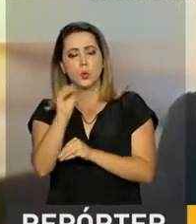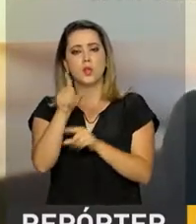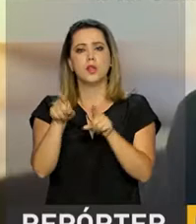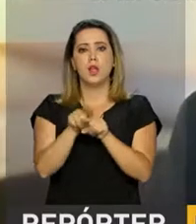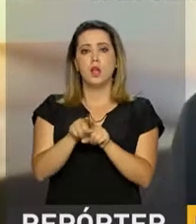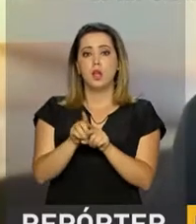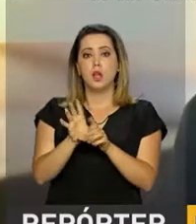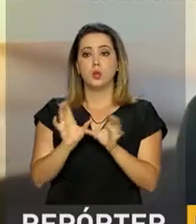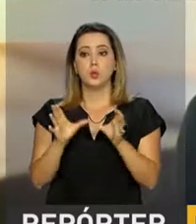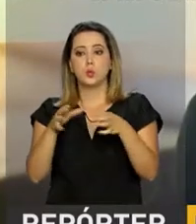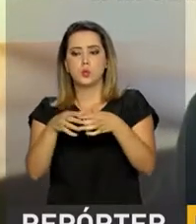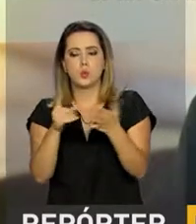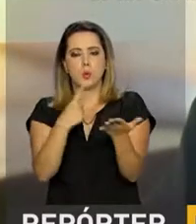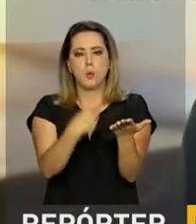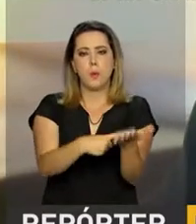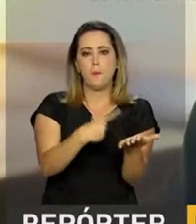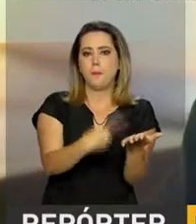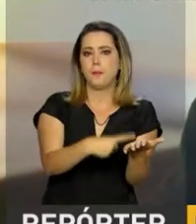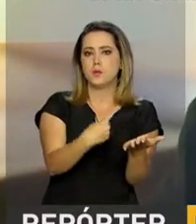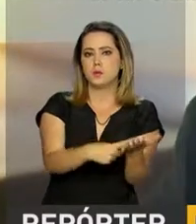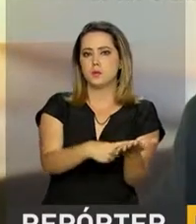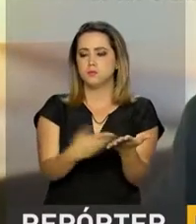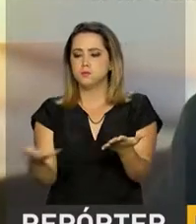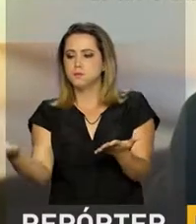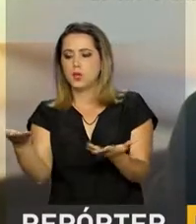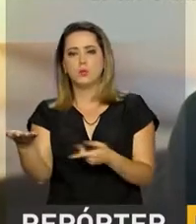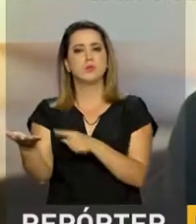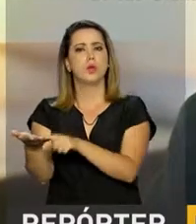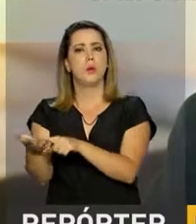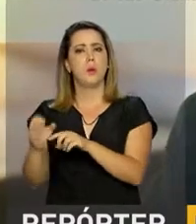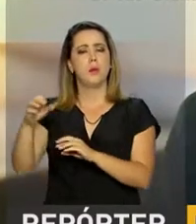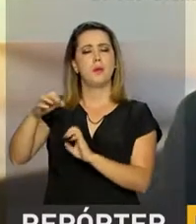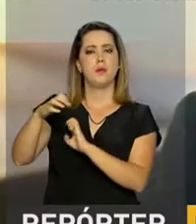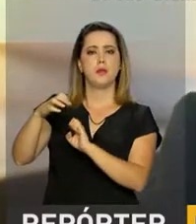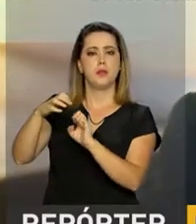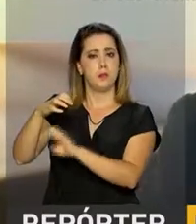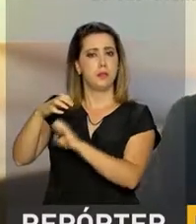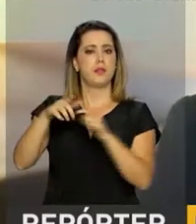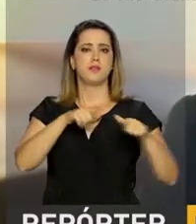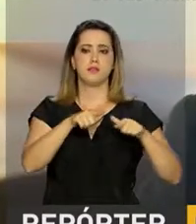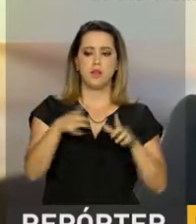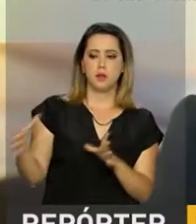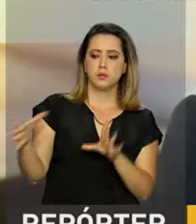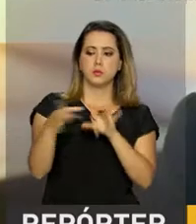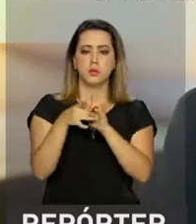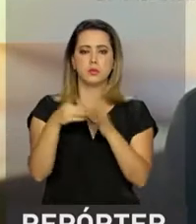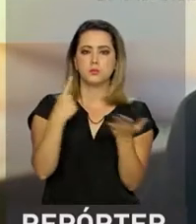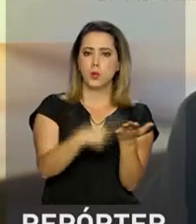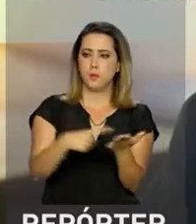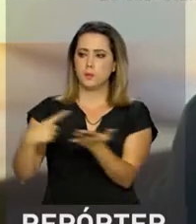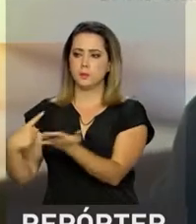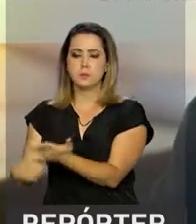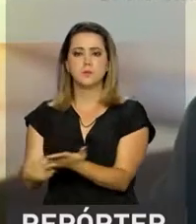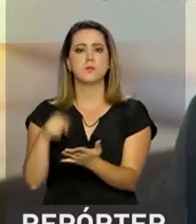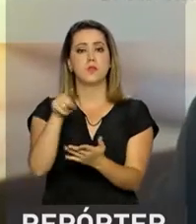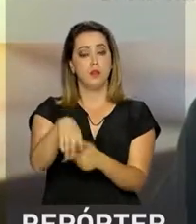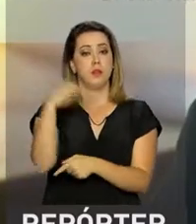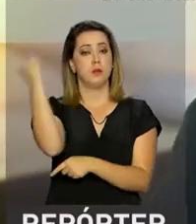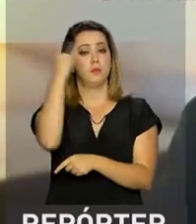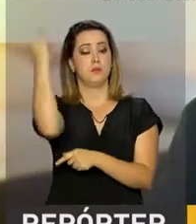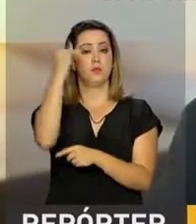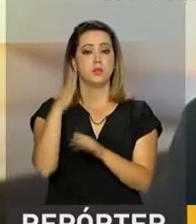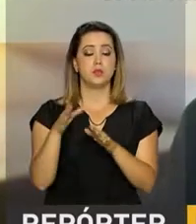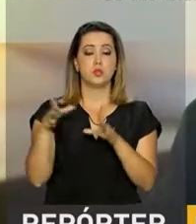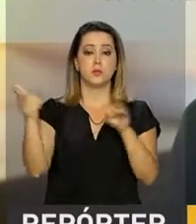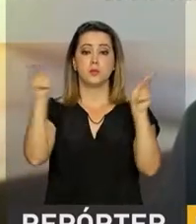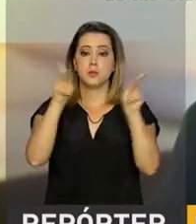convenções coletivas, dando força de lei para deliberar sobre determinados itens, é fundamental para